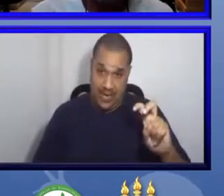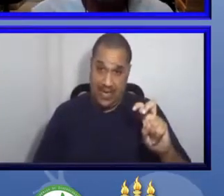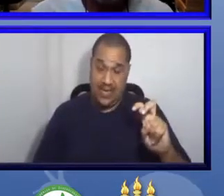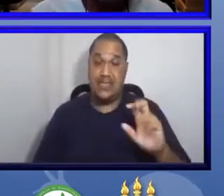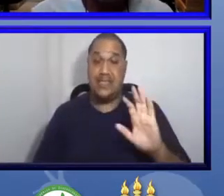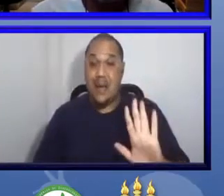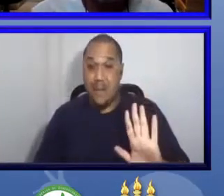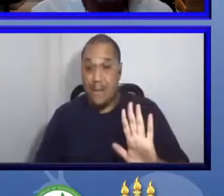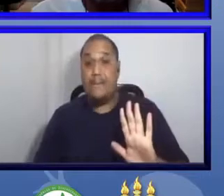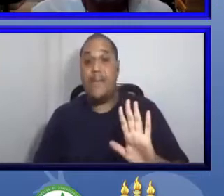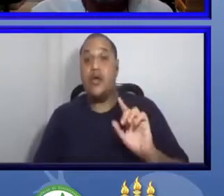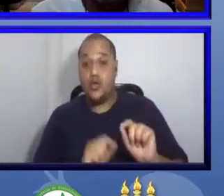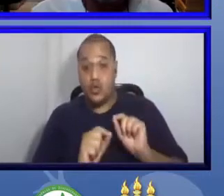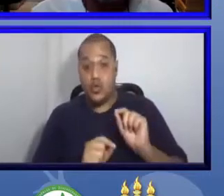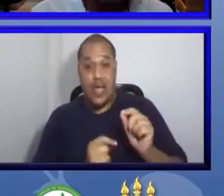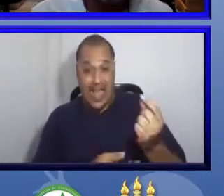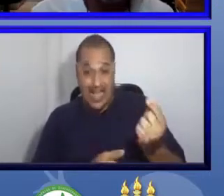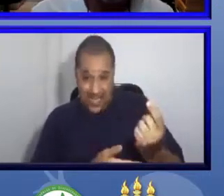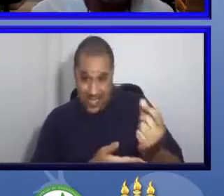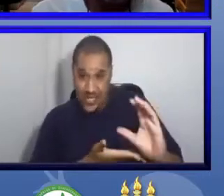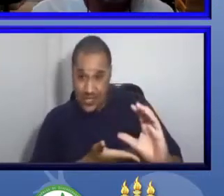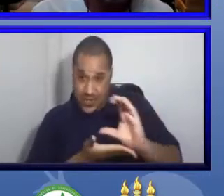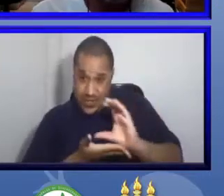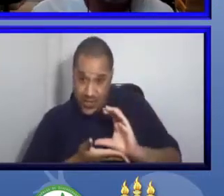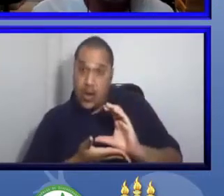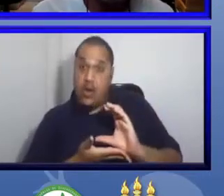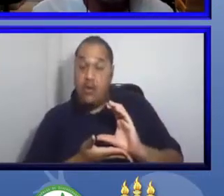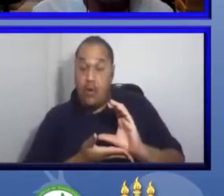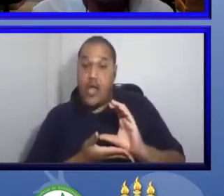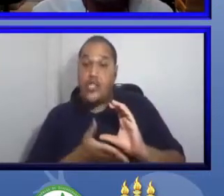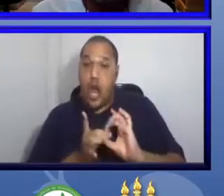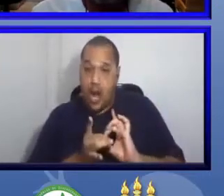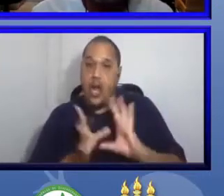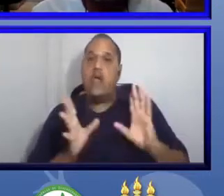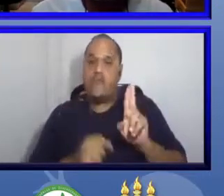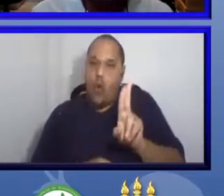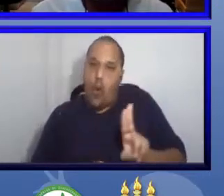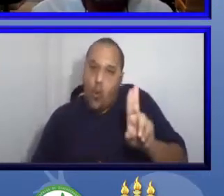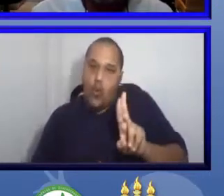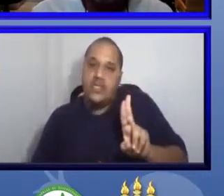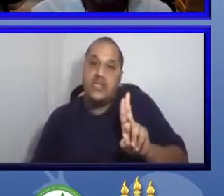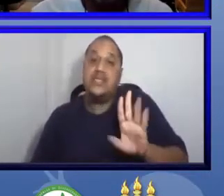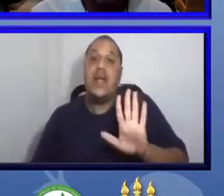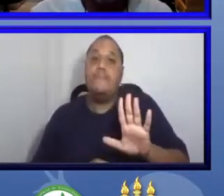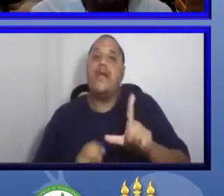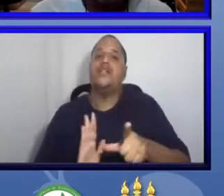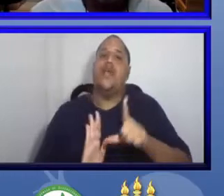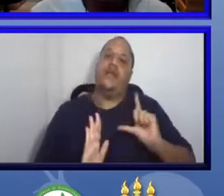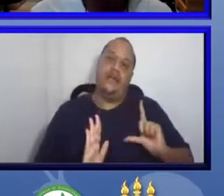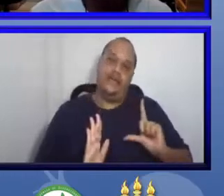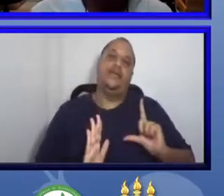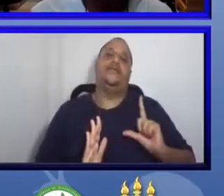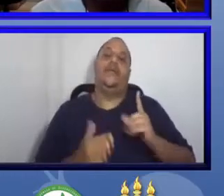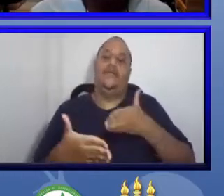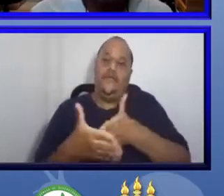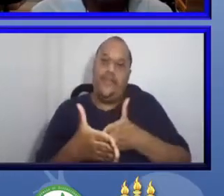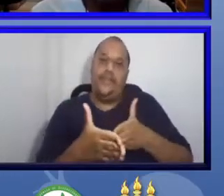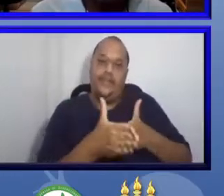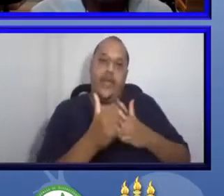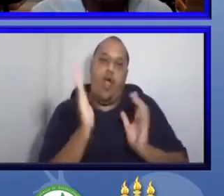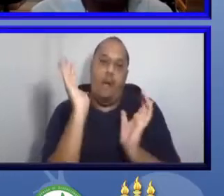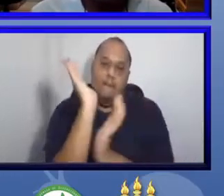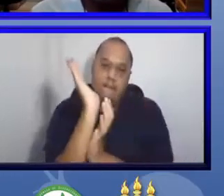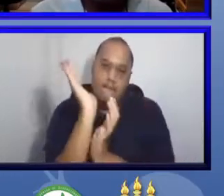disponibilizado depois de resolver alguns impasses burocráticos a partir de